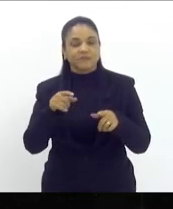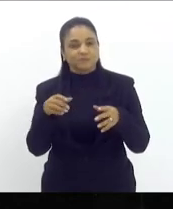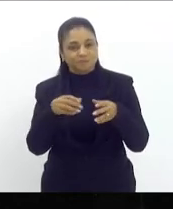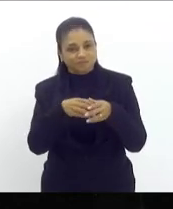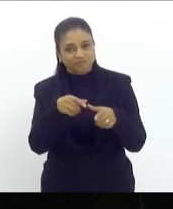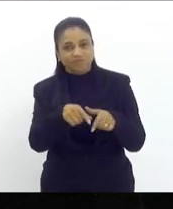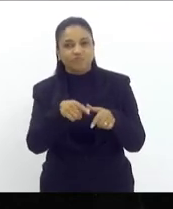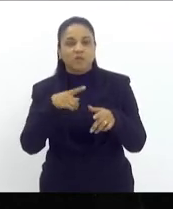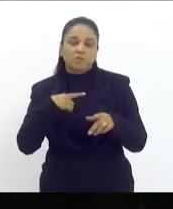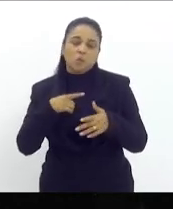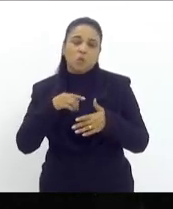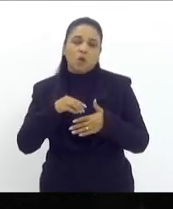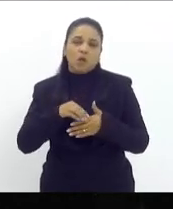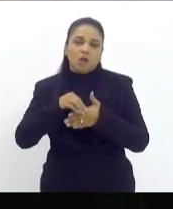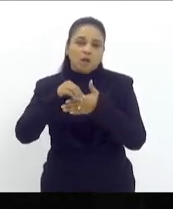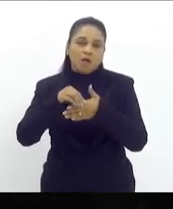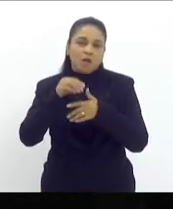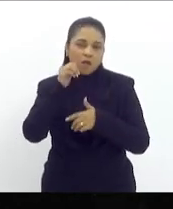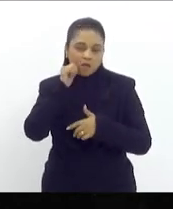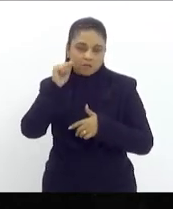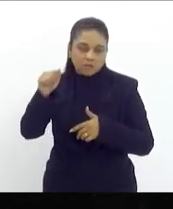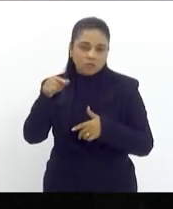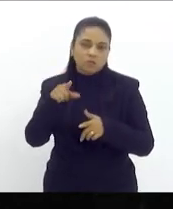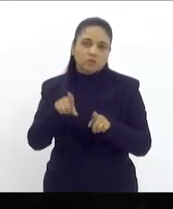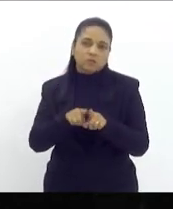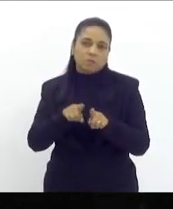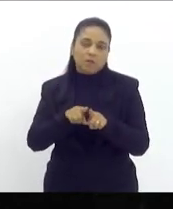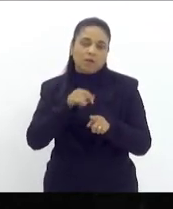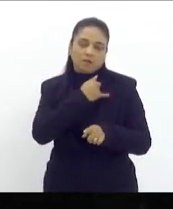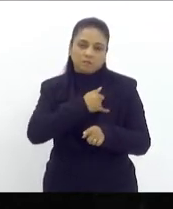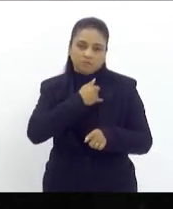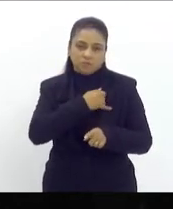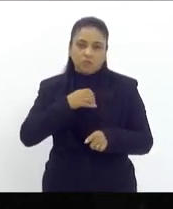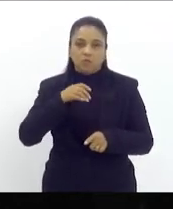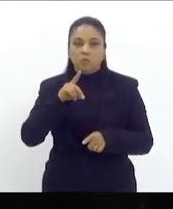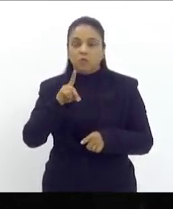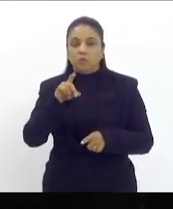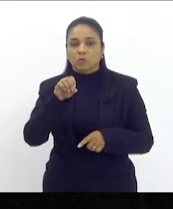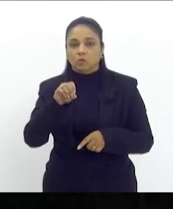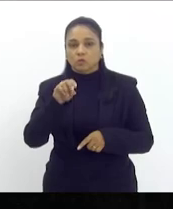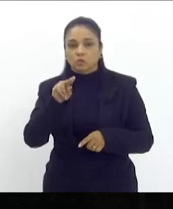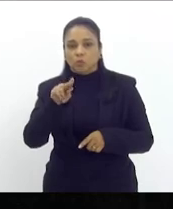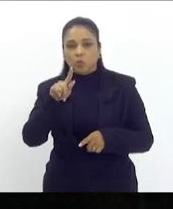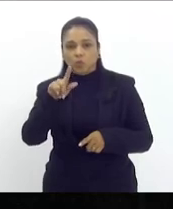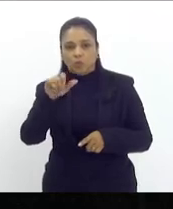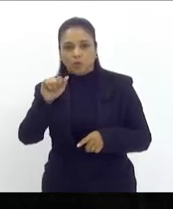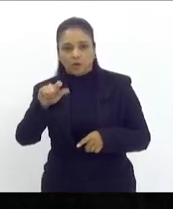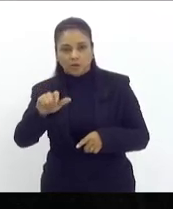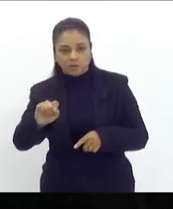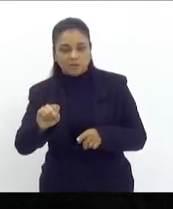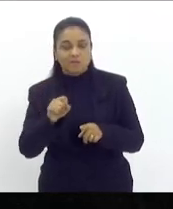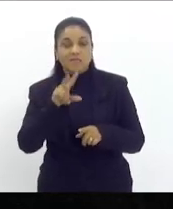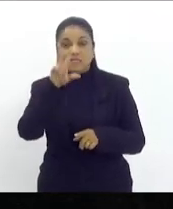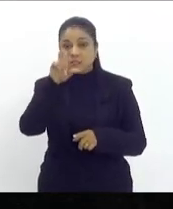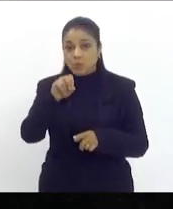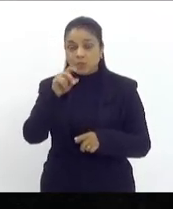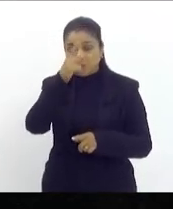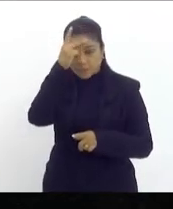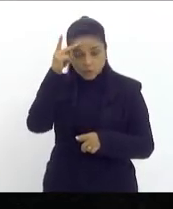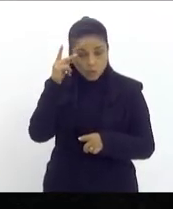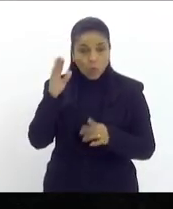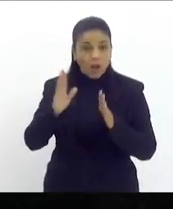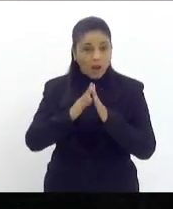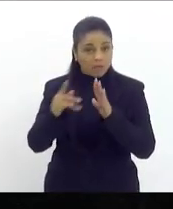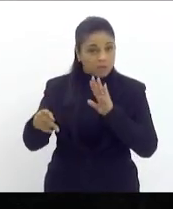assessor e liderança de São João de Miriti Douglas Almeida que fez também um grande encontro com cerca de 50 pessoas na sua casa